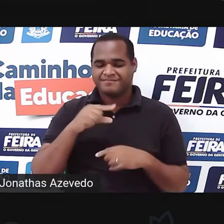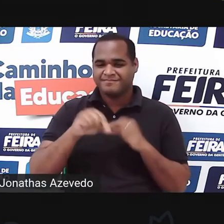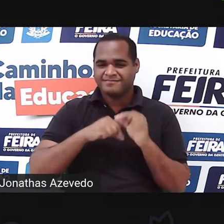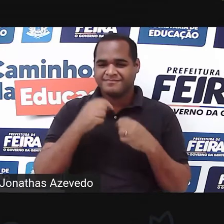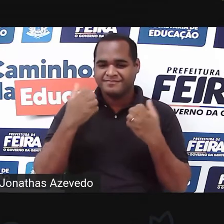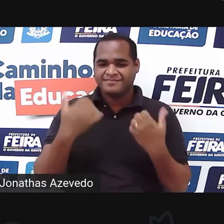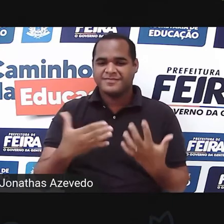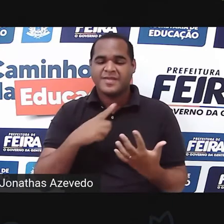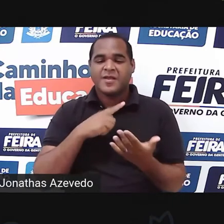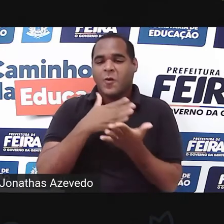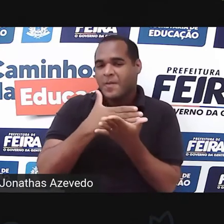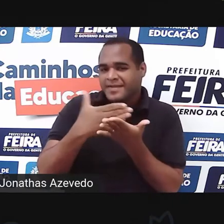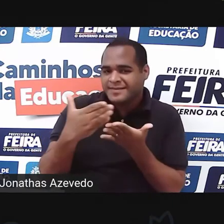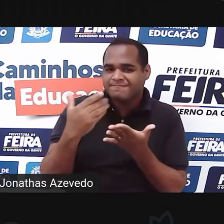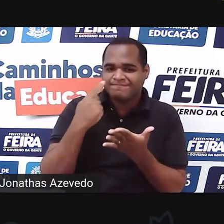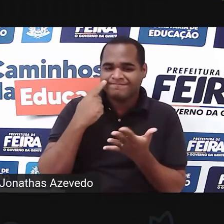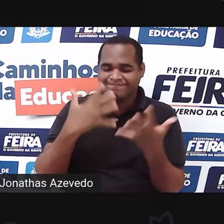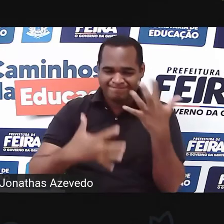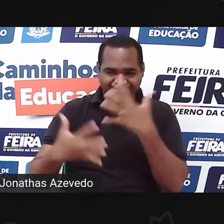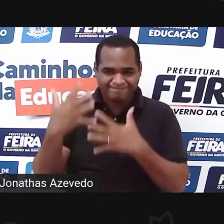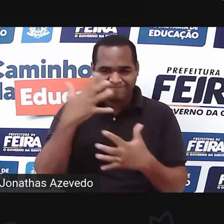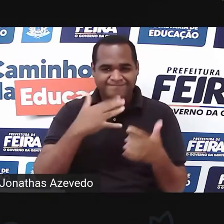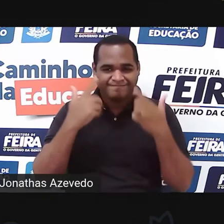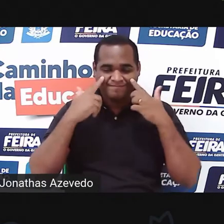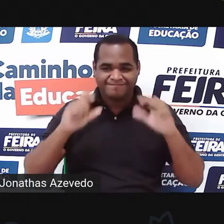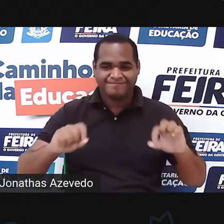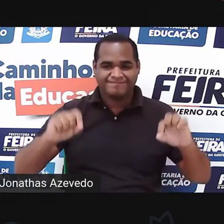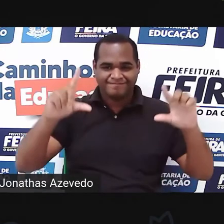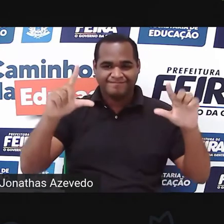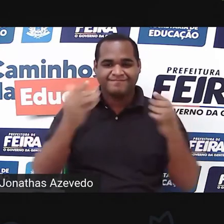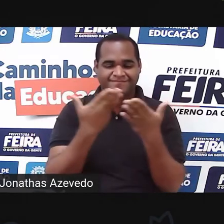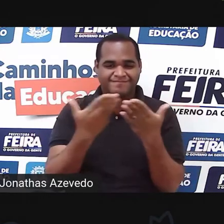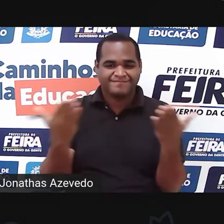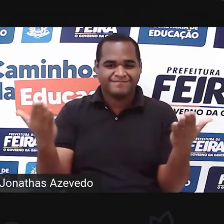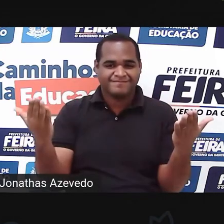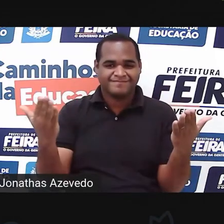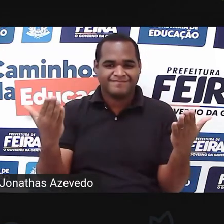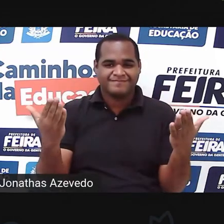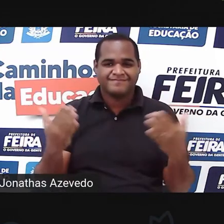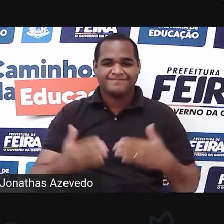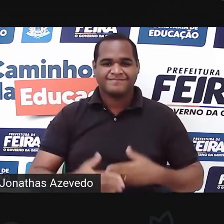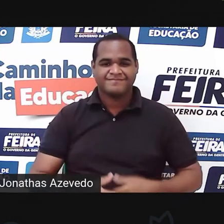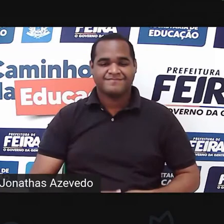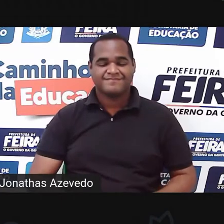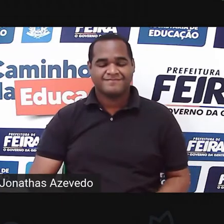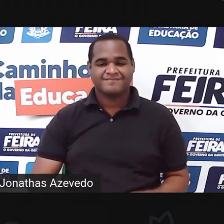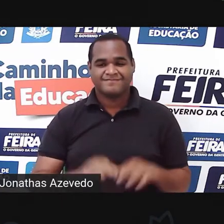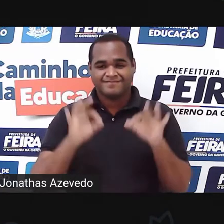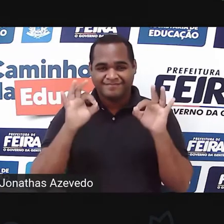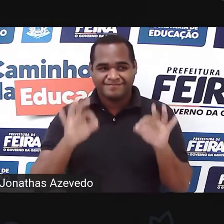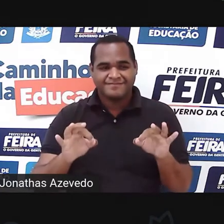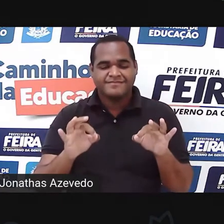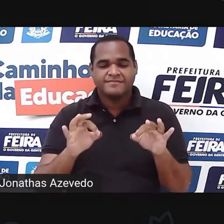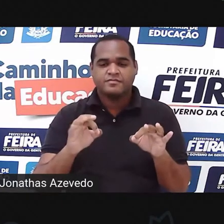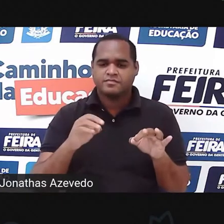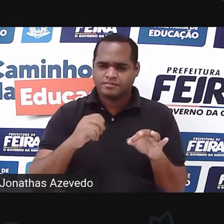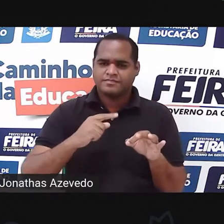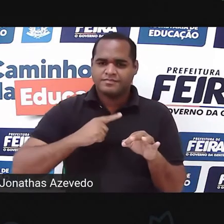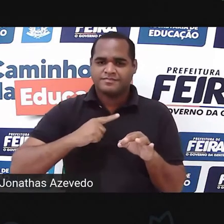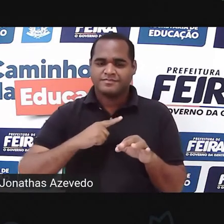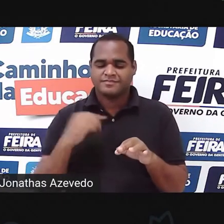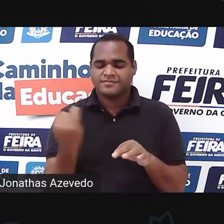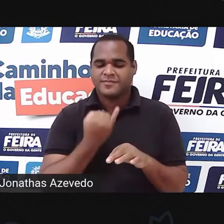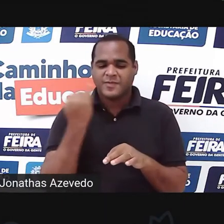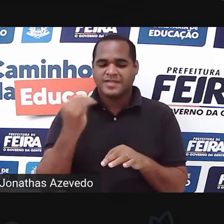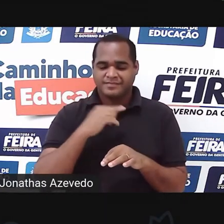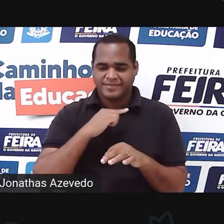sem perder tempo, vamos colocar aqui a apresentação na tela aí para vocês, certo? Porque tem bastante